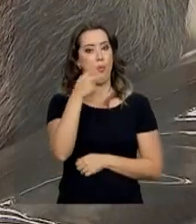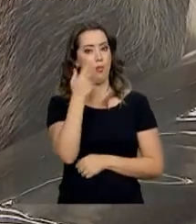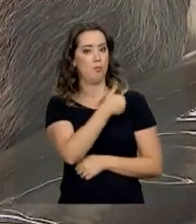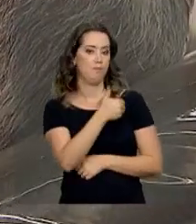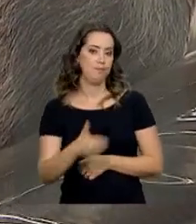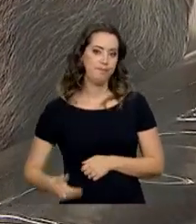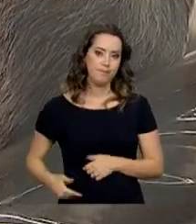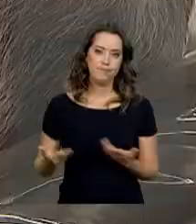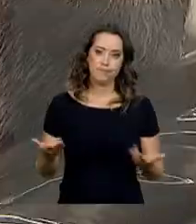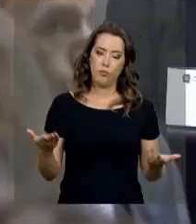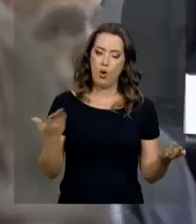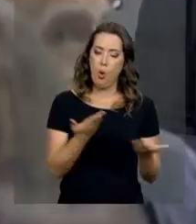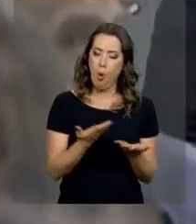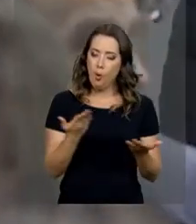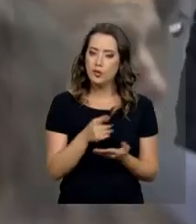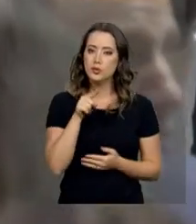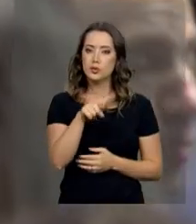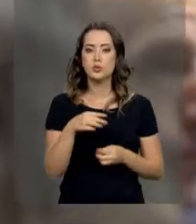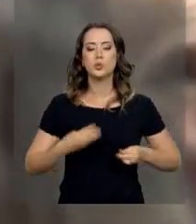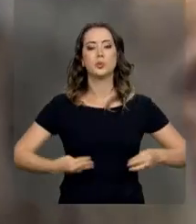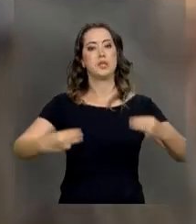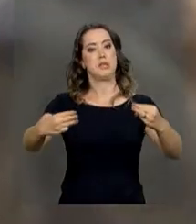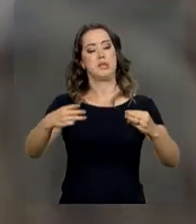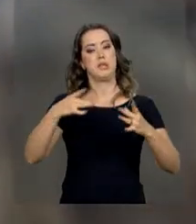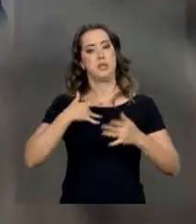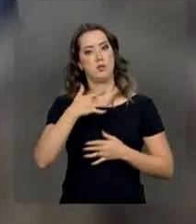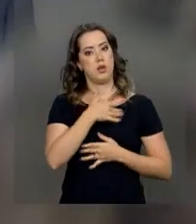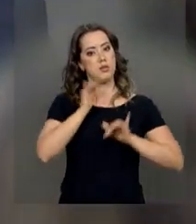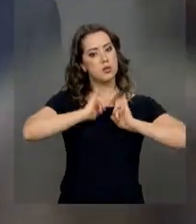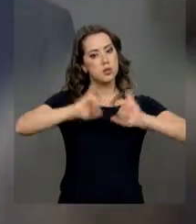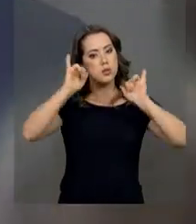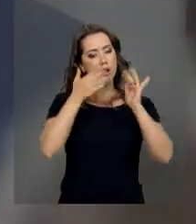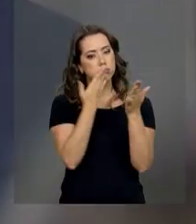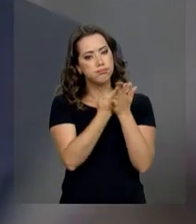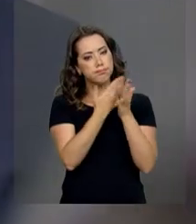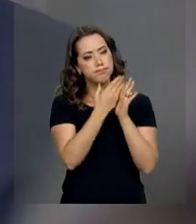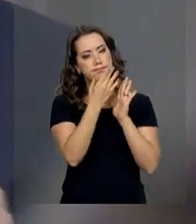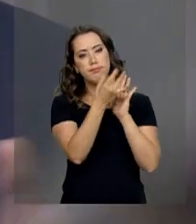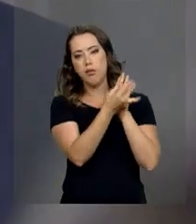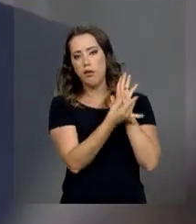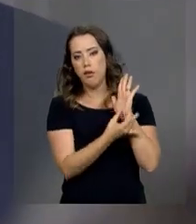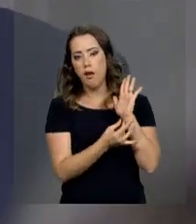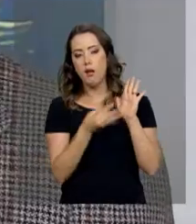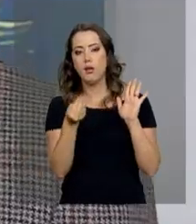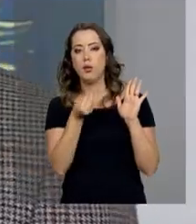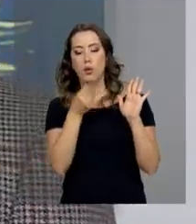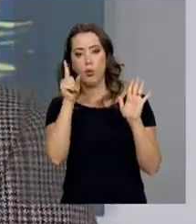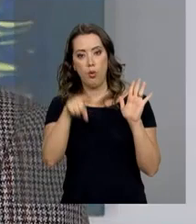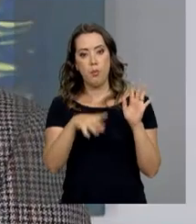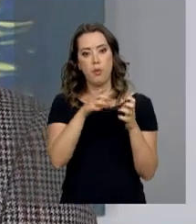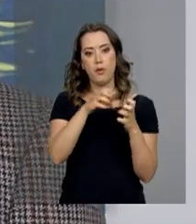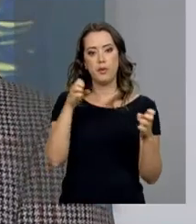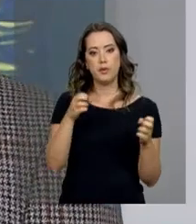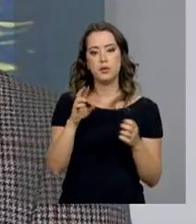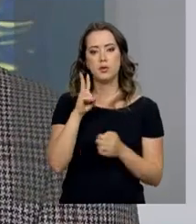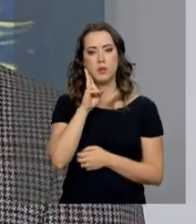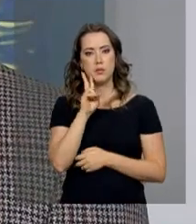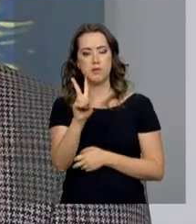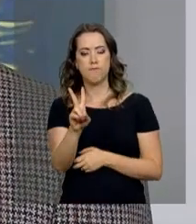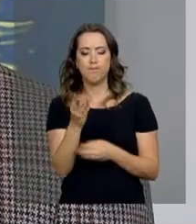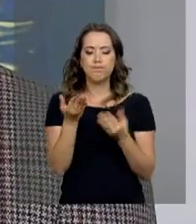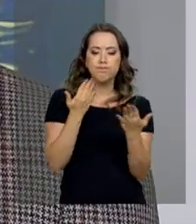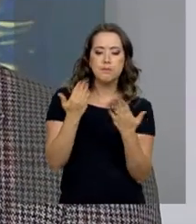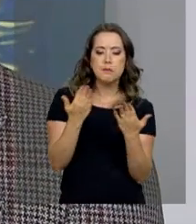Internacional do Idoso, o Ministério da Saúde lança um estudo com o perfil dos idosos. É uma radiografia inédita